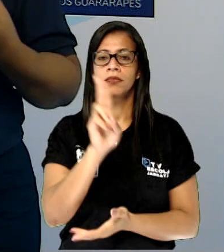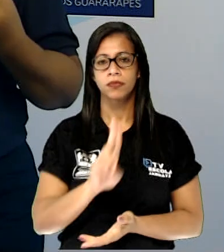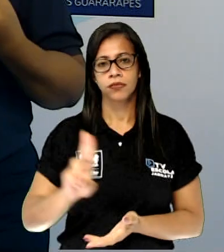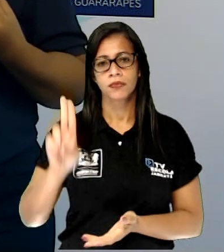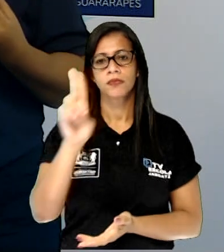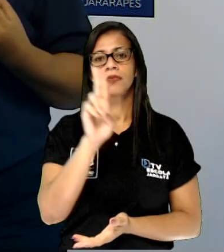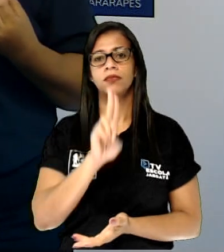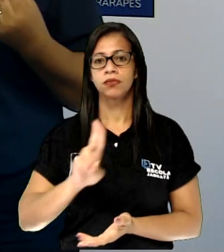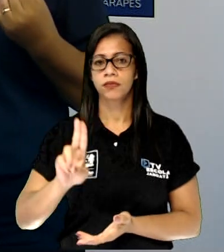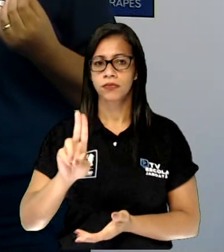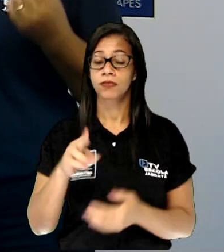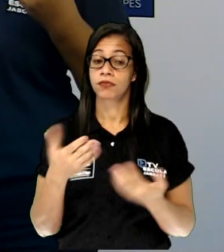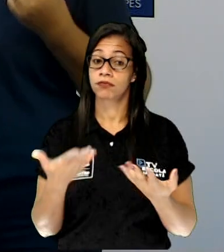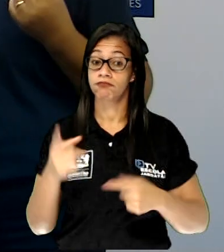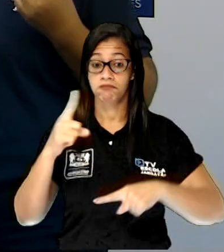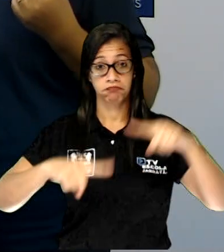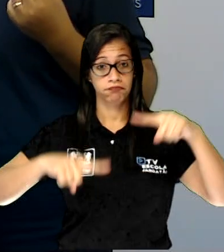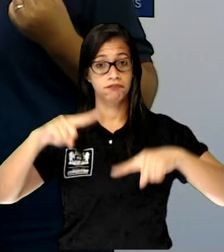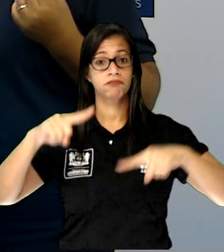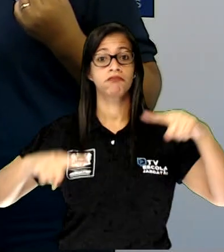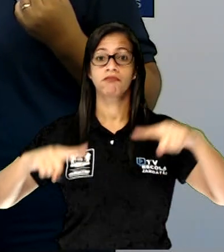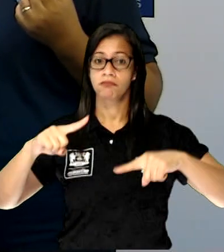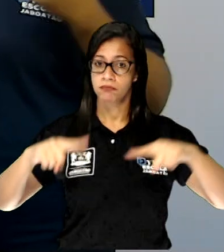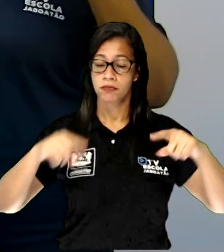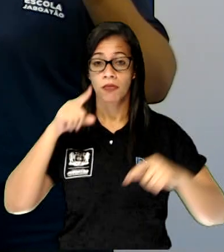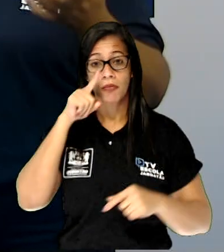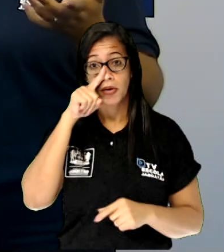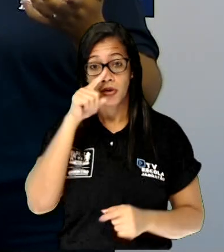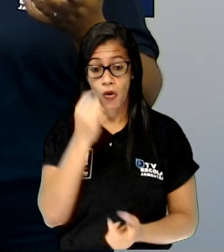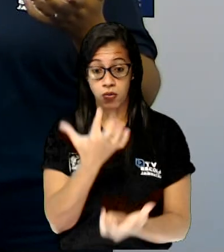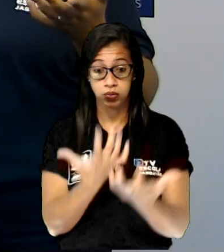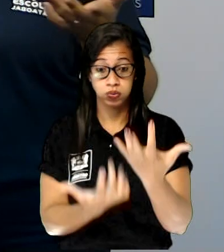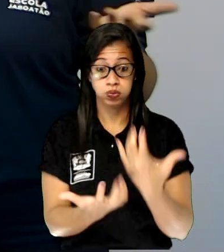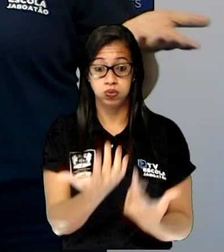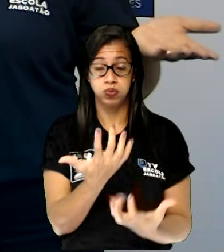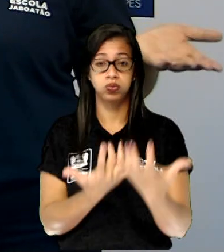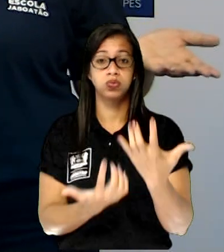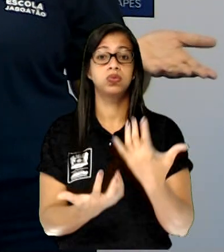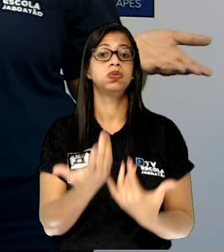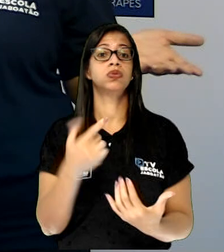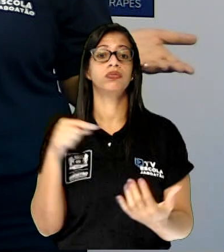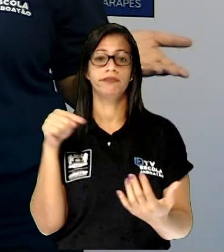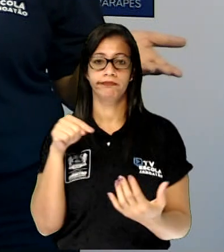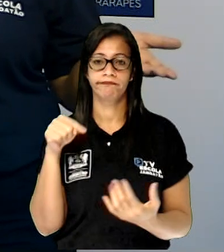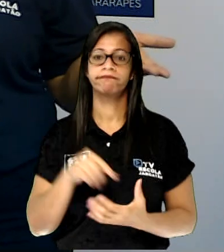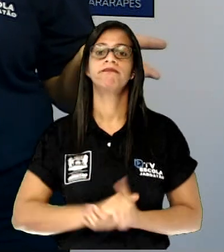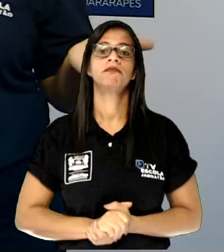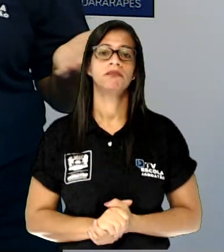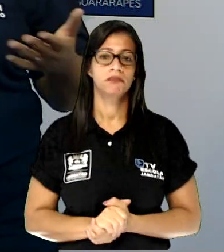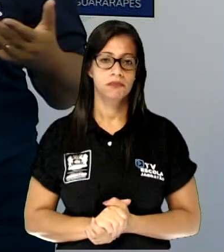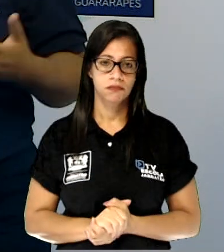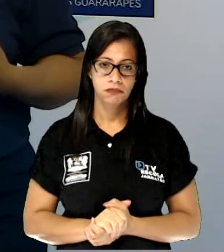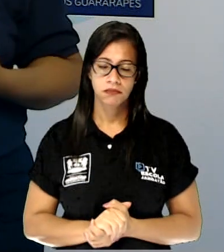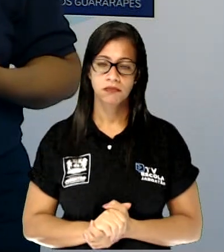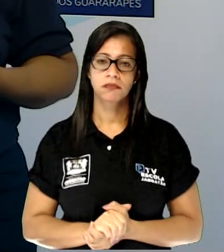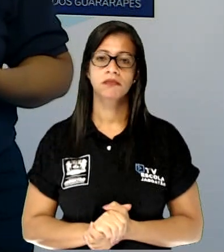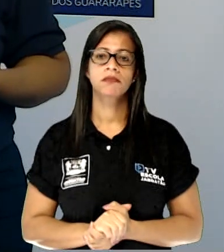esses materiais, eles são inflamáveis. E o que pode acontecer? Eles podem pegar fogo, né? Com